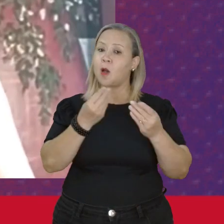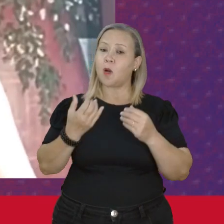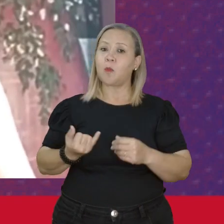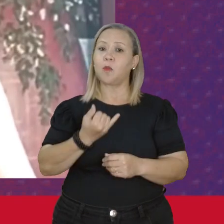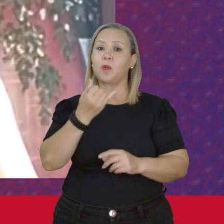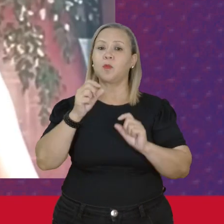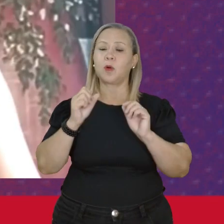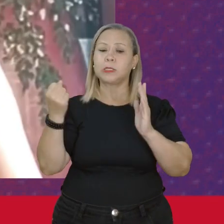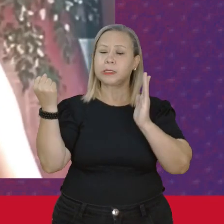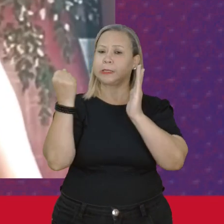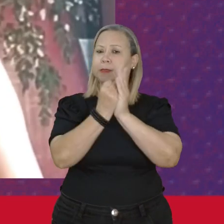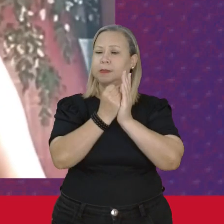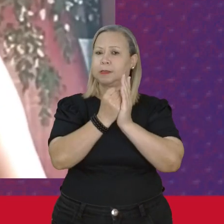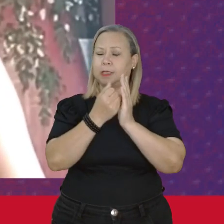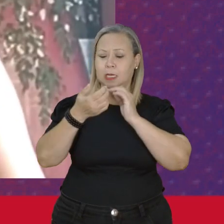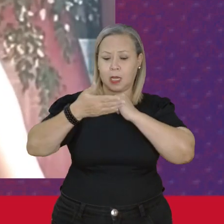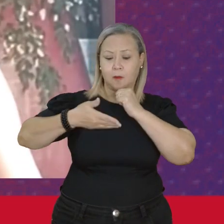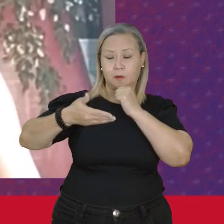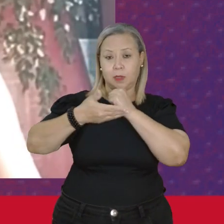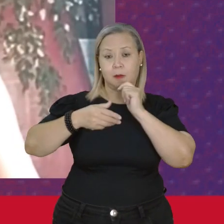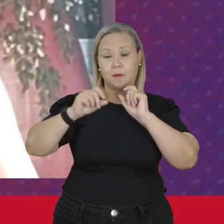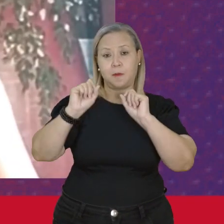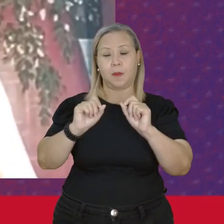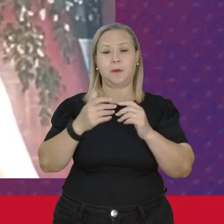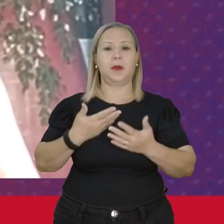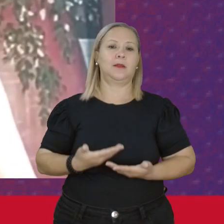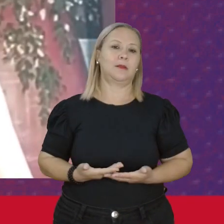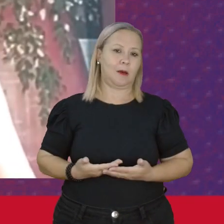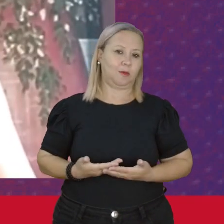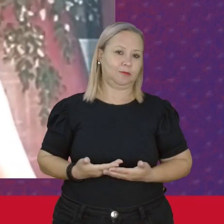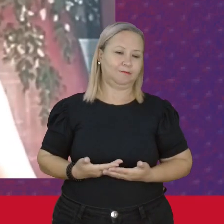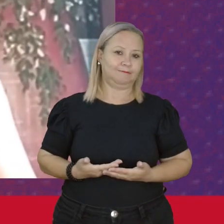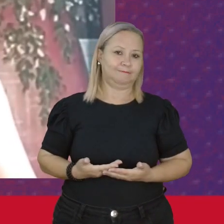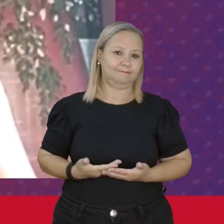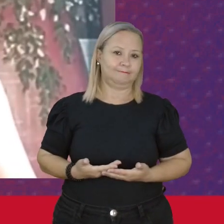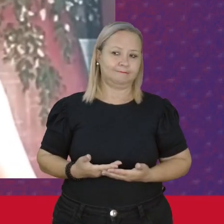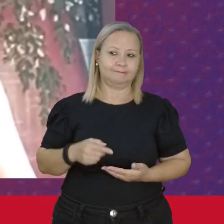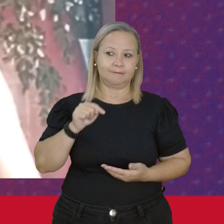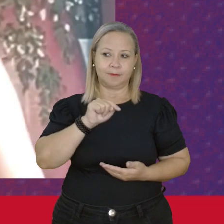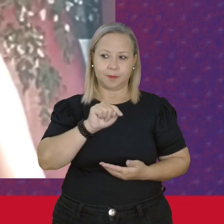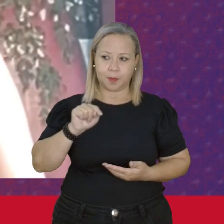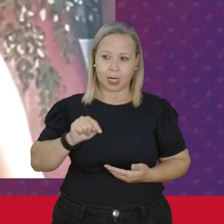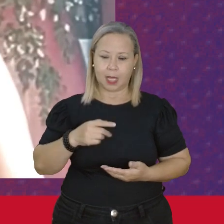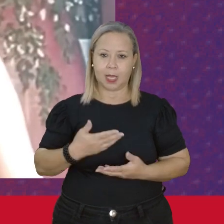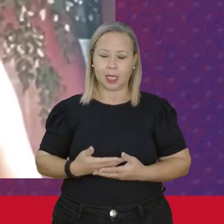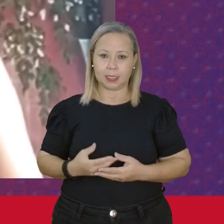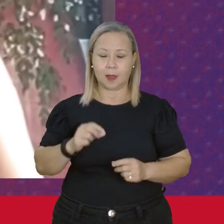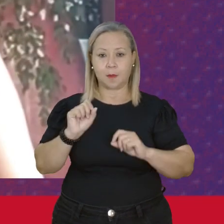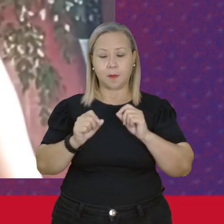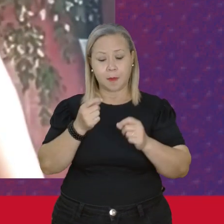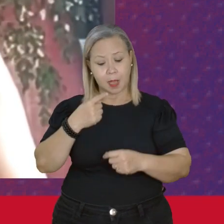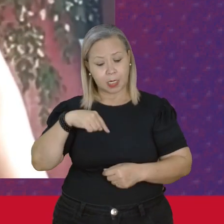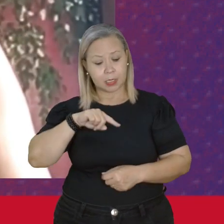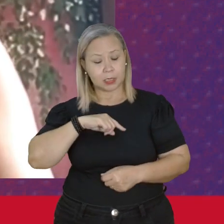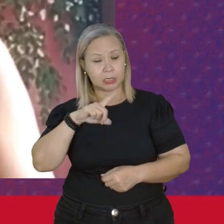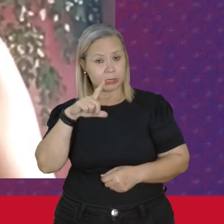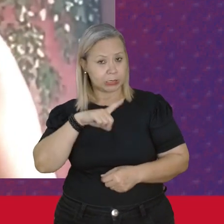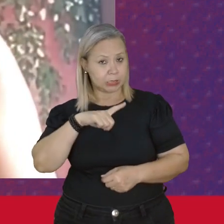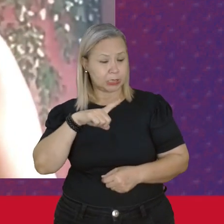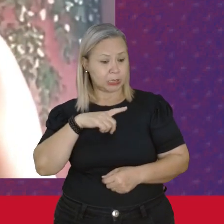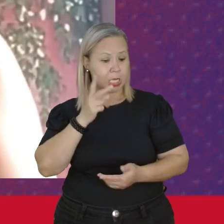marco Ele é fundamental Para essa Para Para que a gente Tenha essa